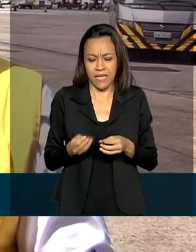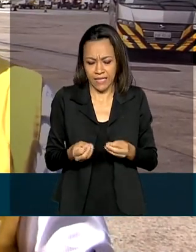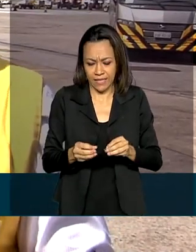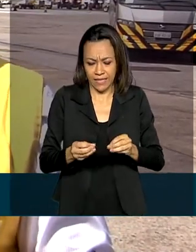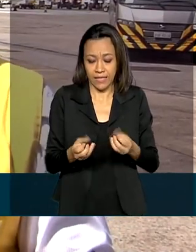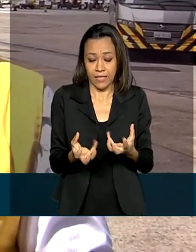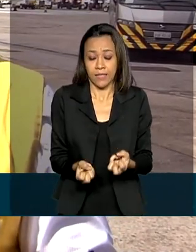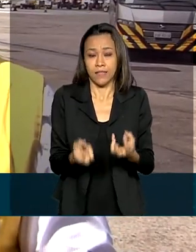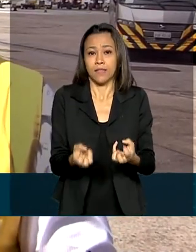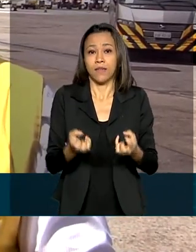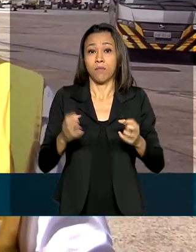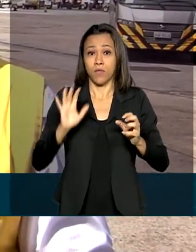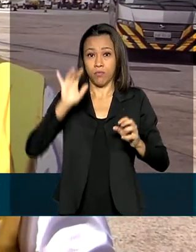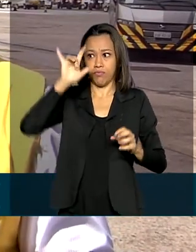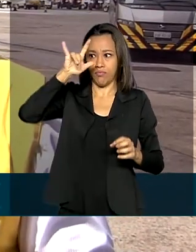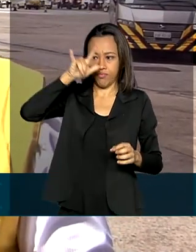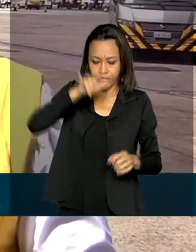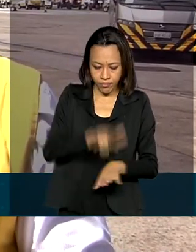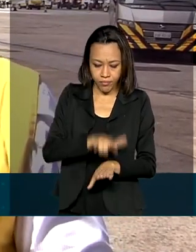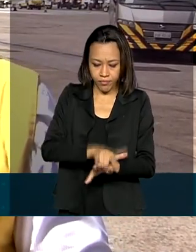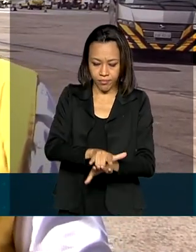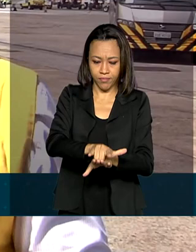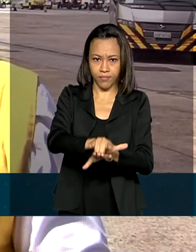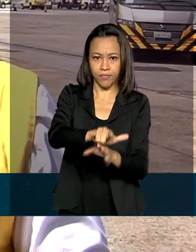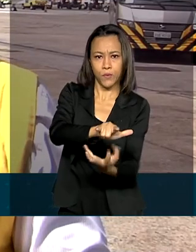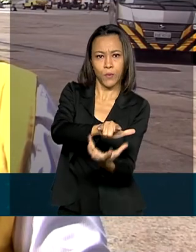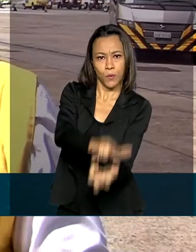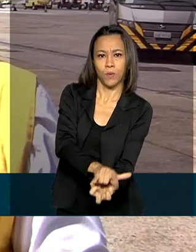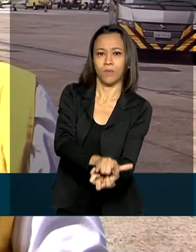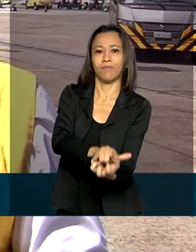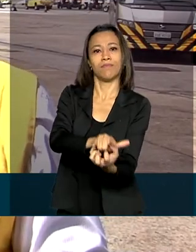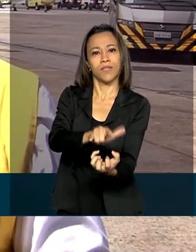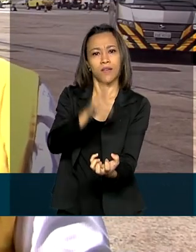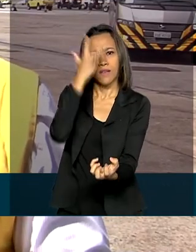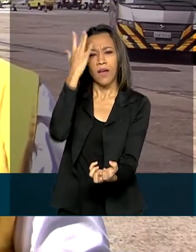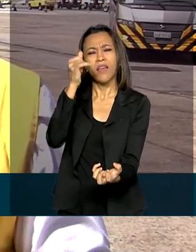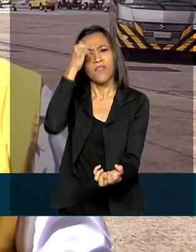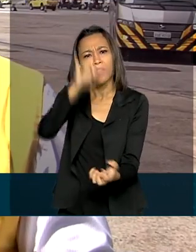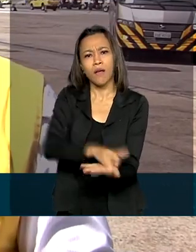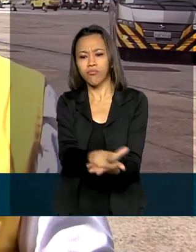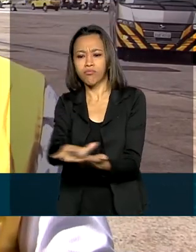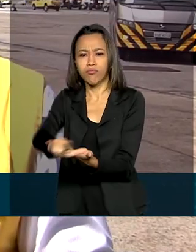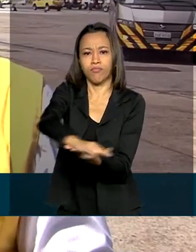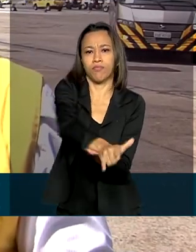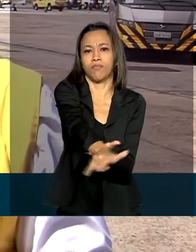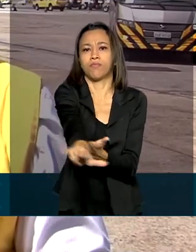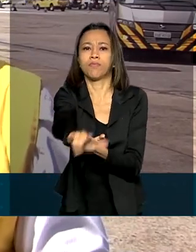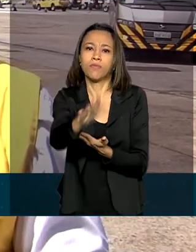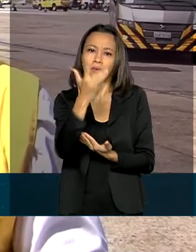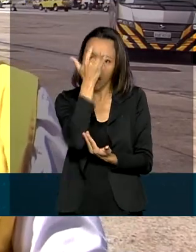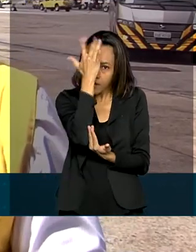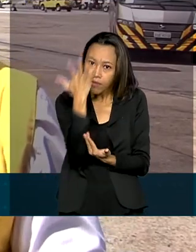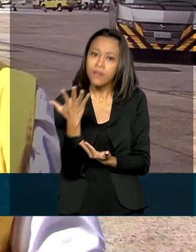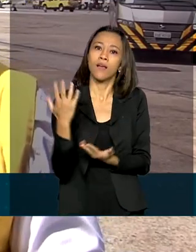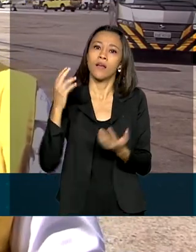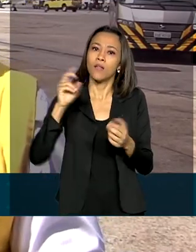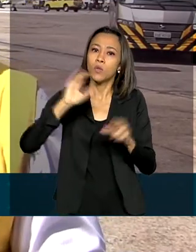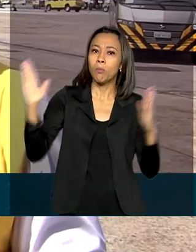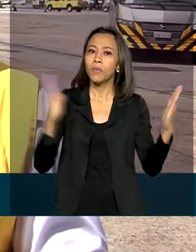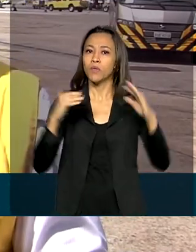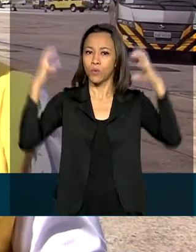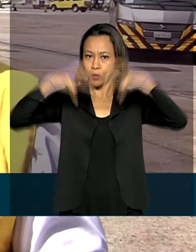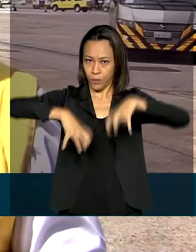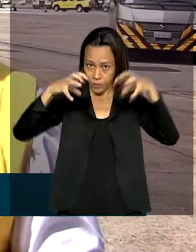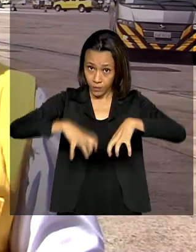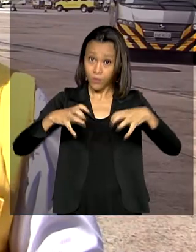maior aderência das aeronaves com a pista, evitar aquaplanagem em dias de chuva, e, de certa forma, isso vai facilitar bastante também